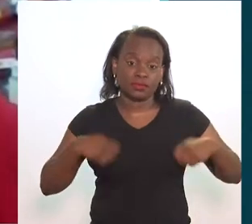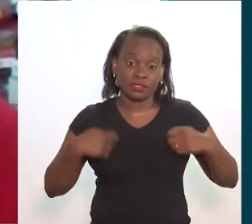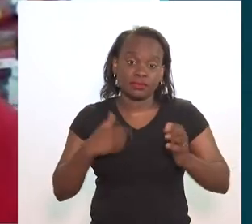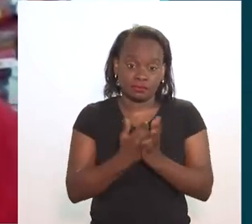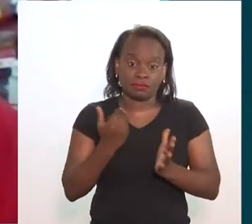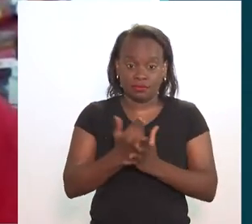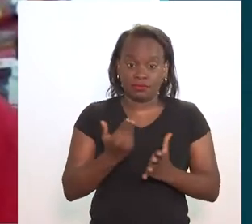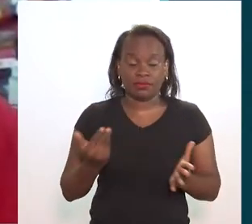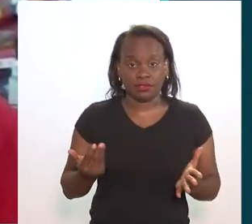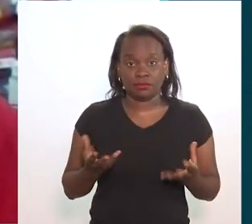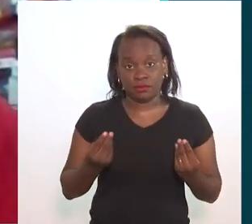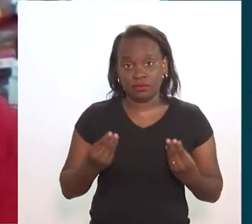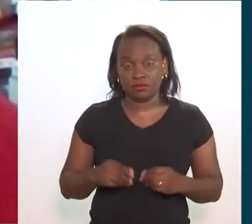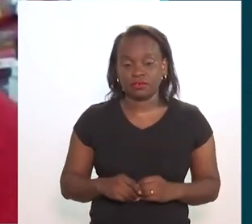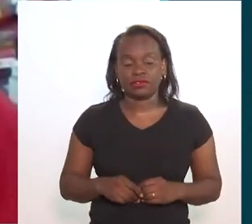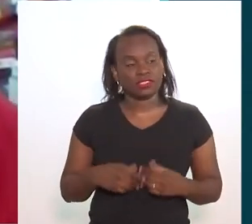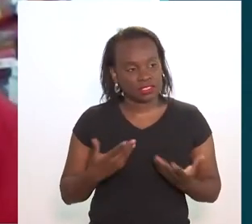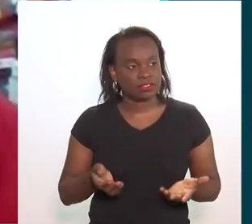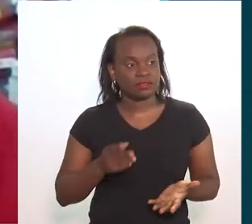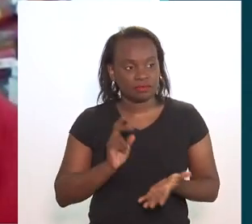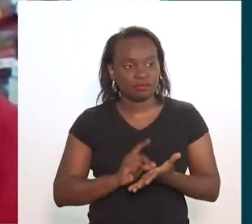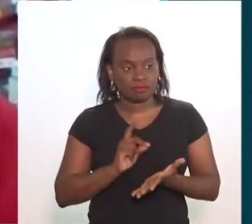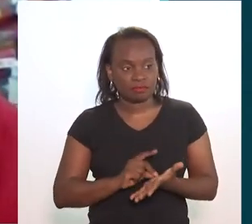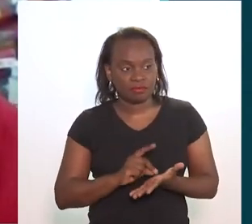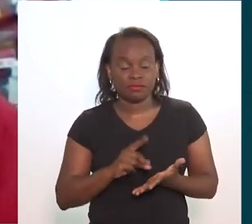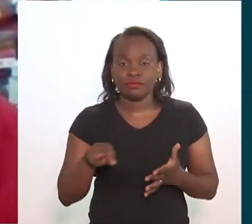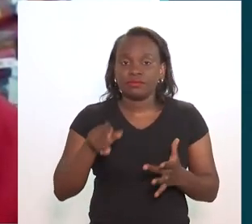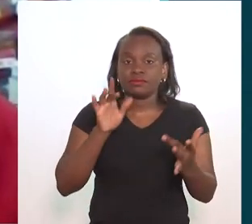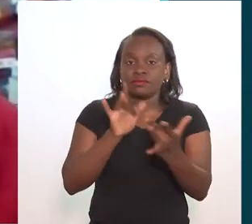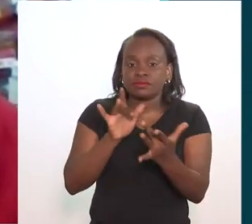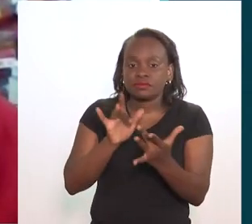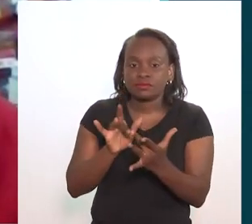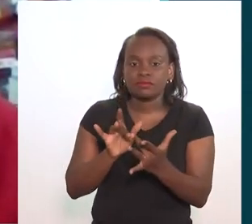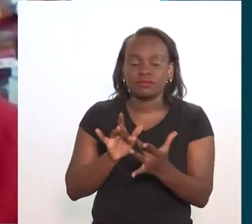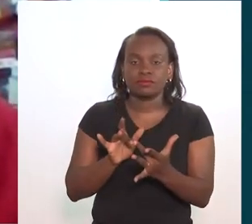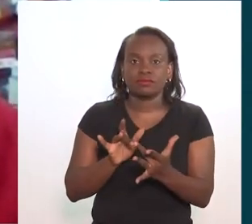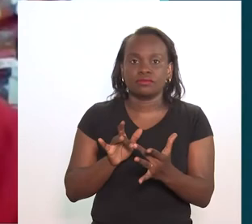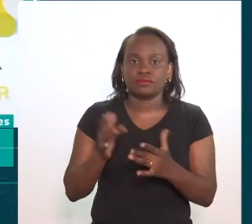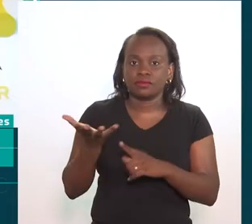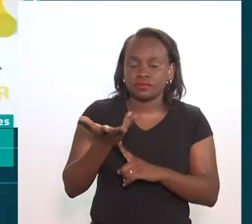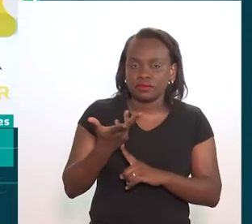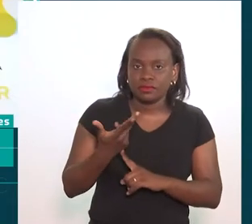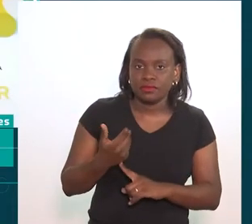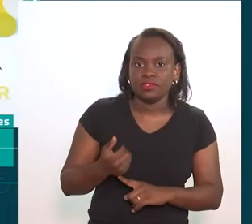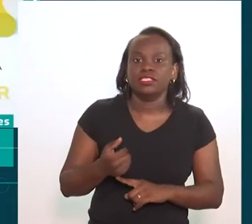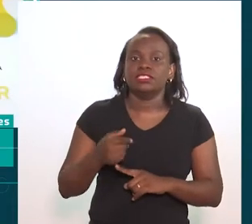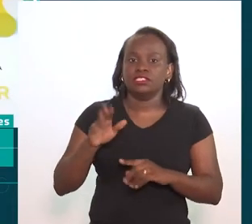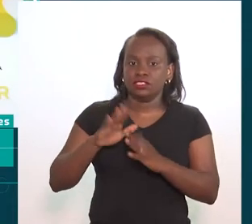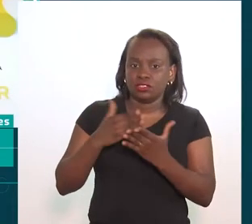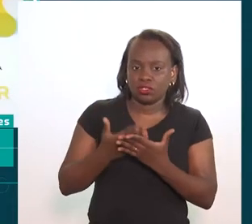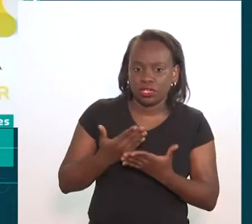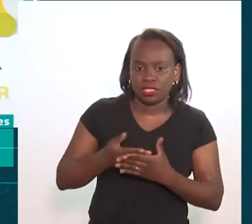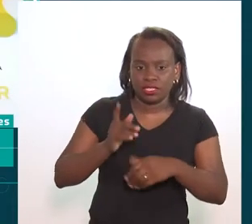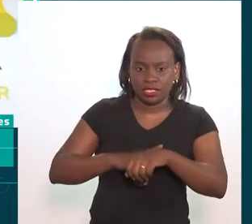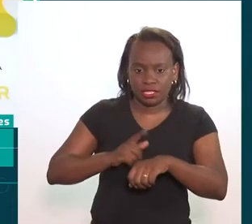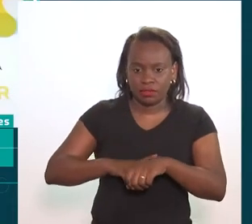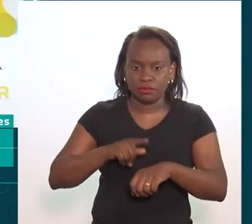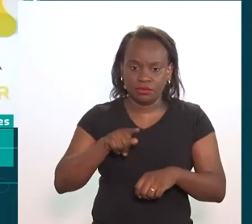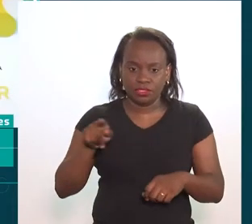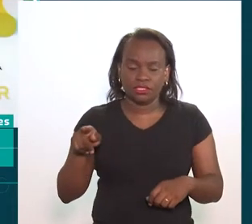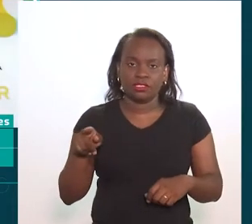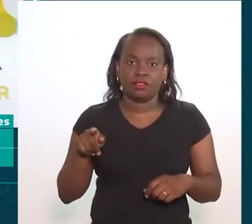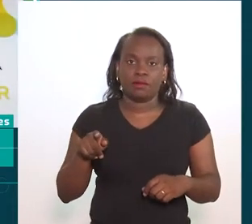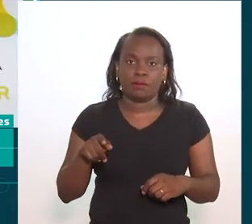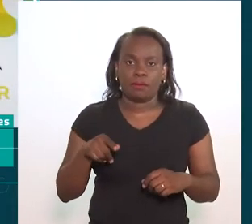compreensão do outro, né? Que a gente precisa demais, né? Na verdade, esse contato